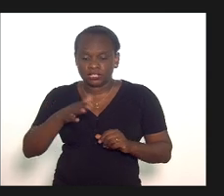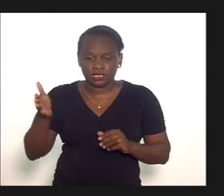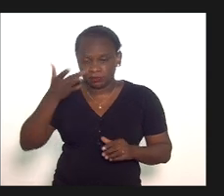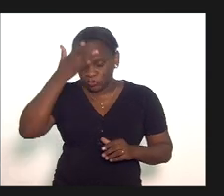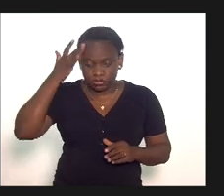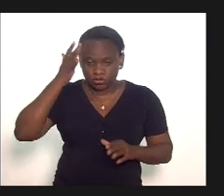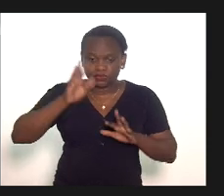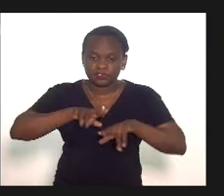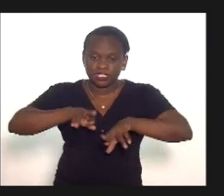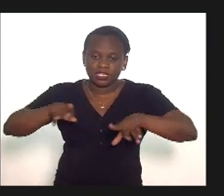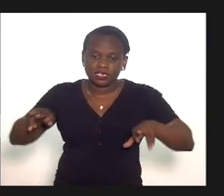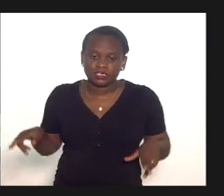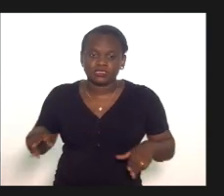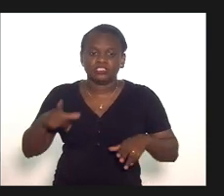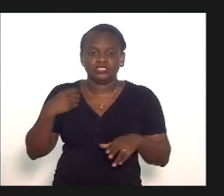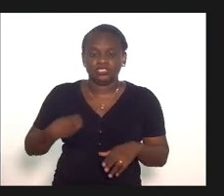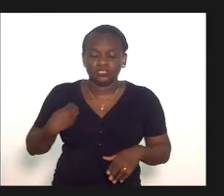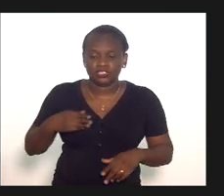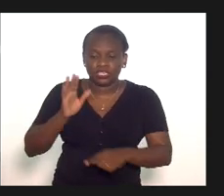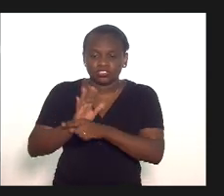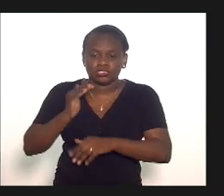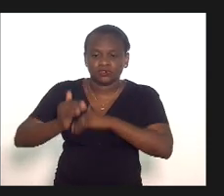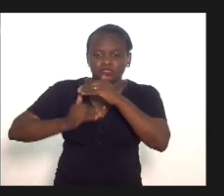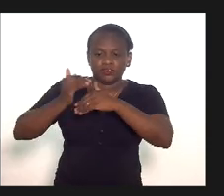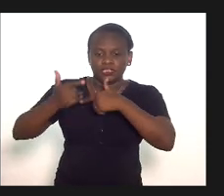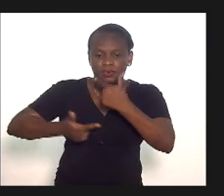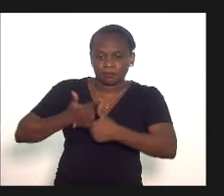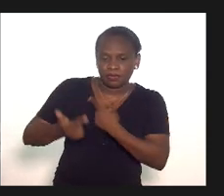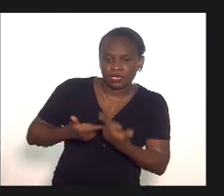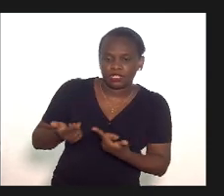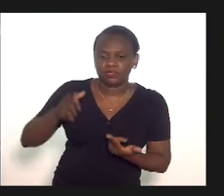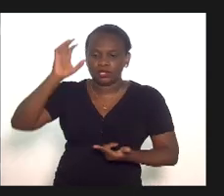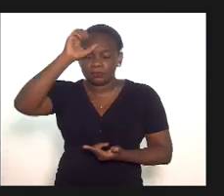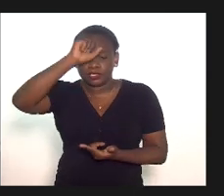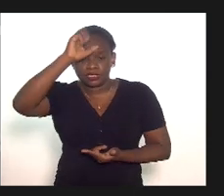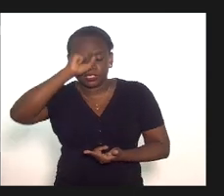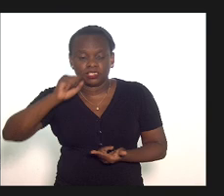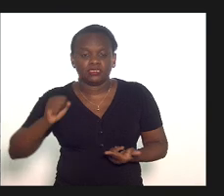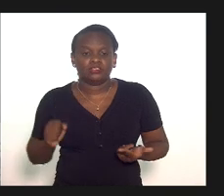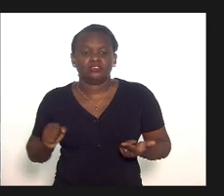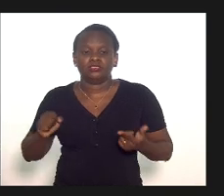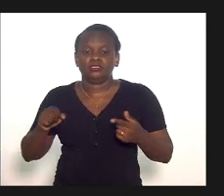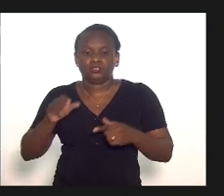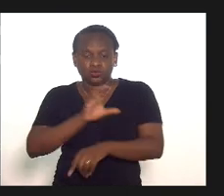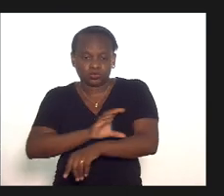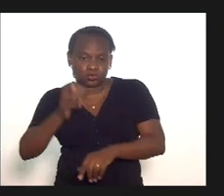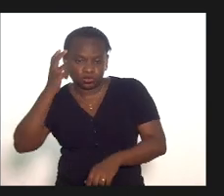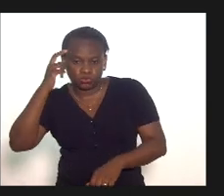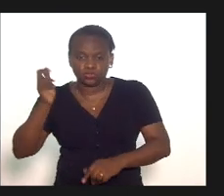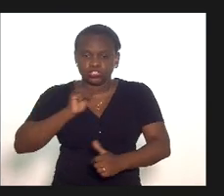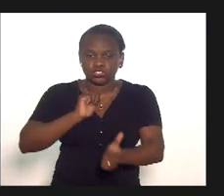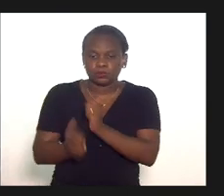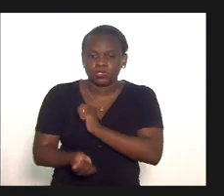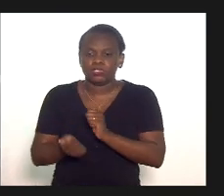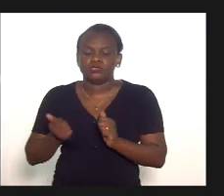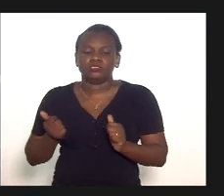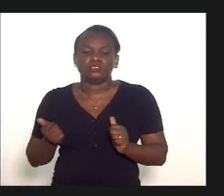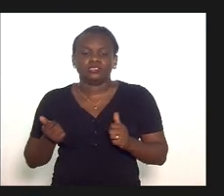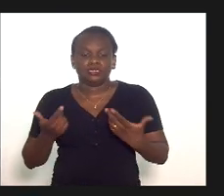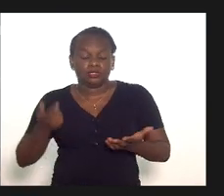pessoas de estarem desenvolvendo um trabalho de estarem aprendendo tanto na cultura quanto no esporte